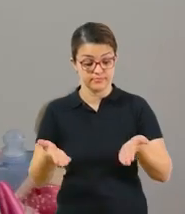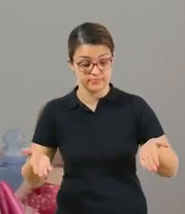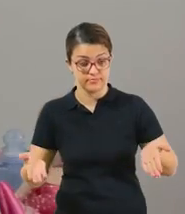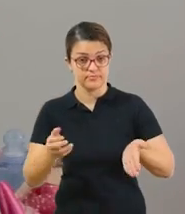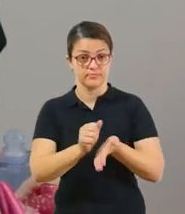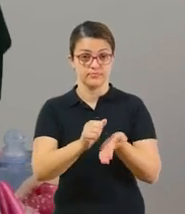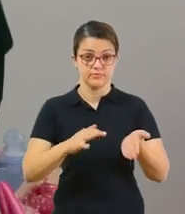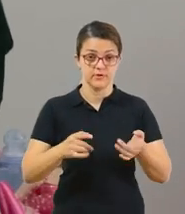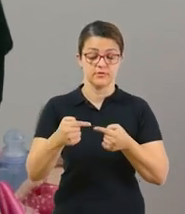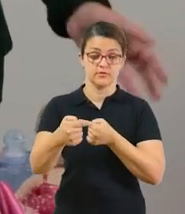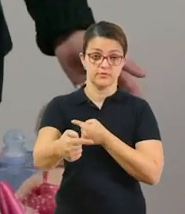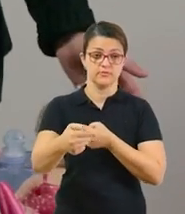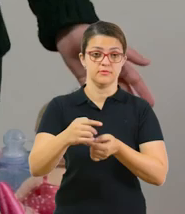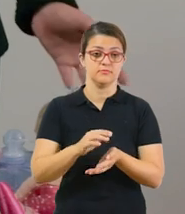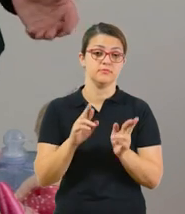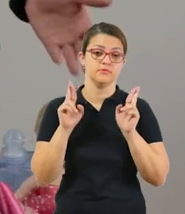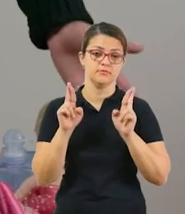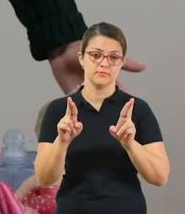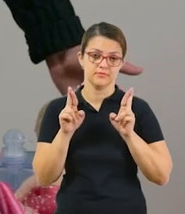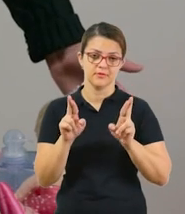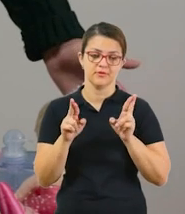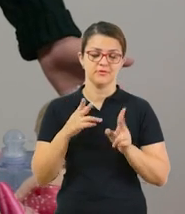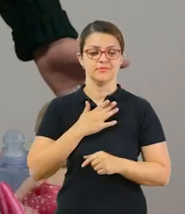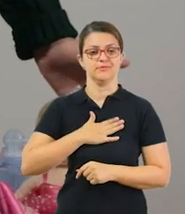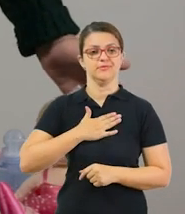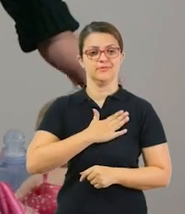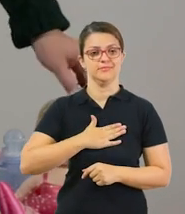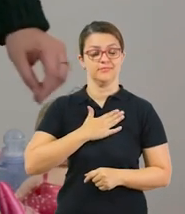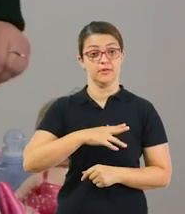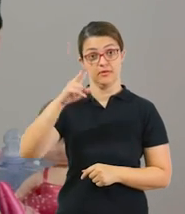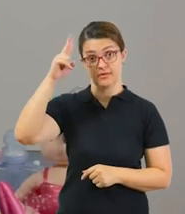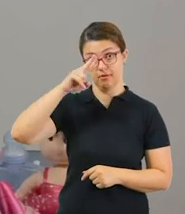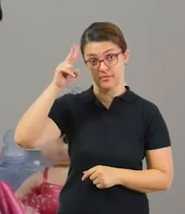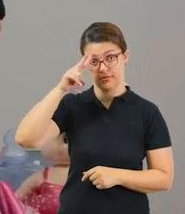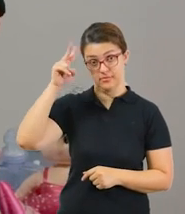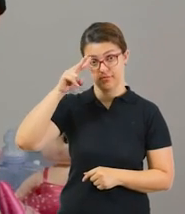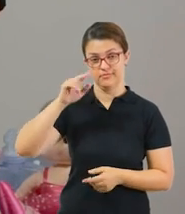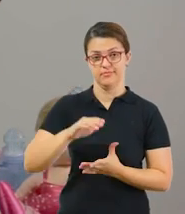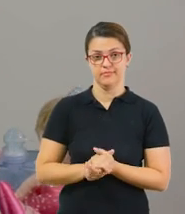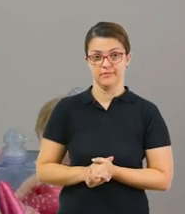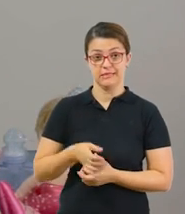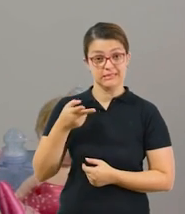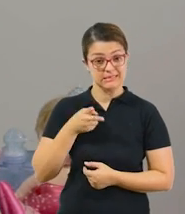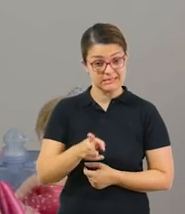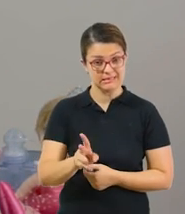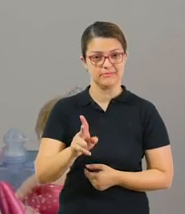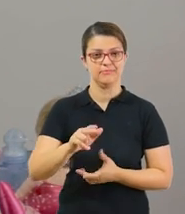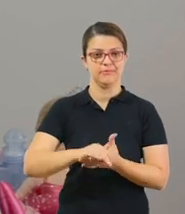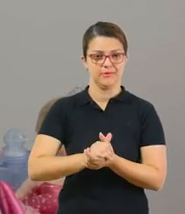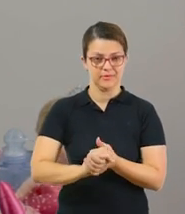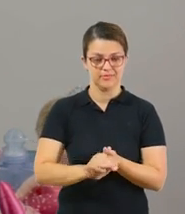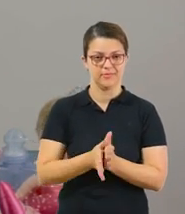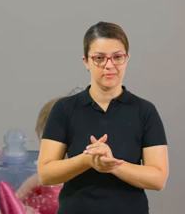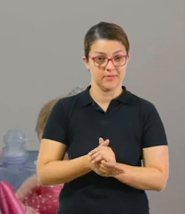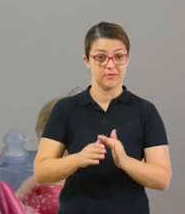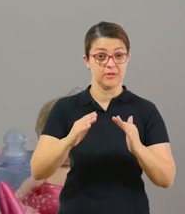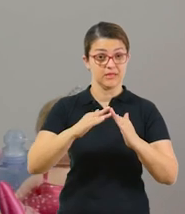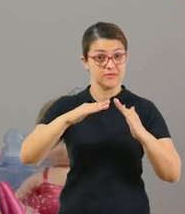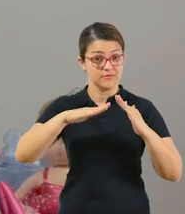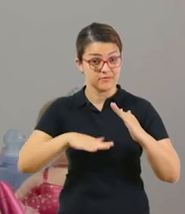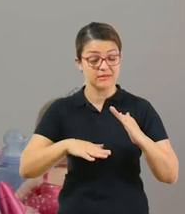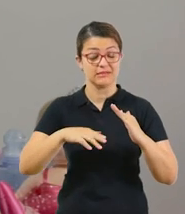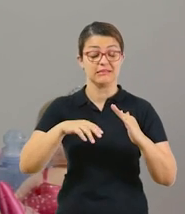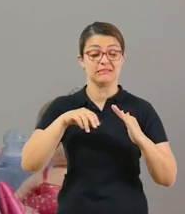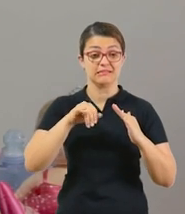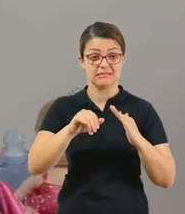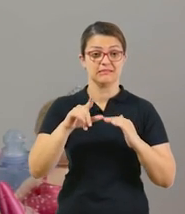Essas foram as atividades dessa semana. Espero que vocês tenham gostado. Lembre-se, lave sempre as mãos, fique em casa.